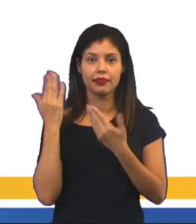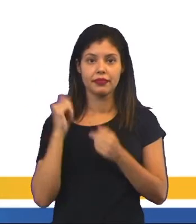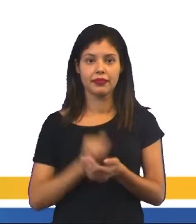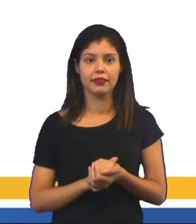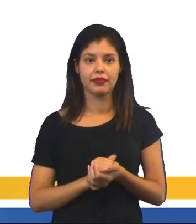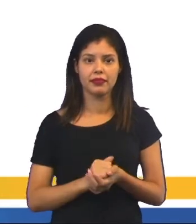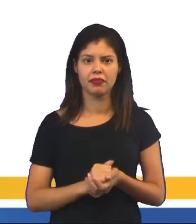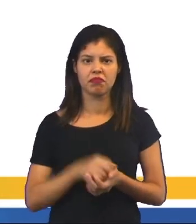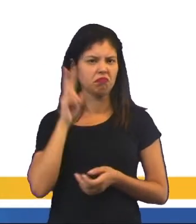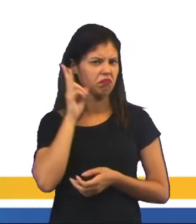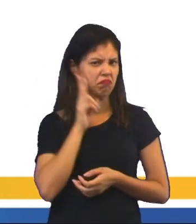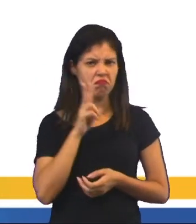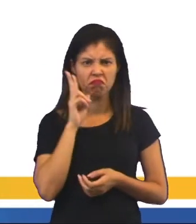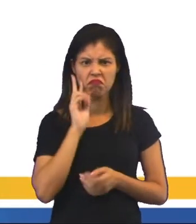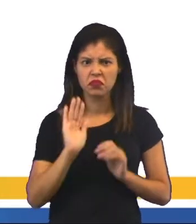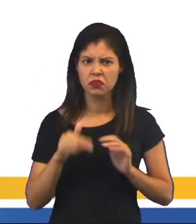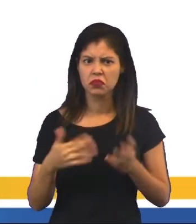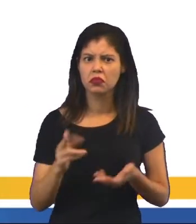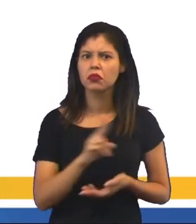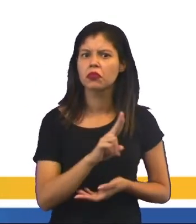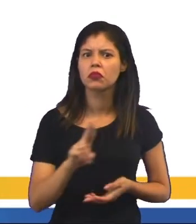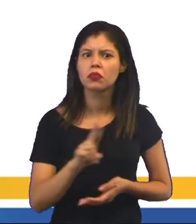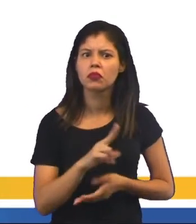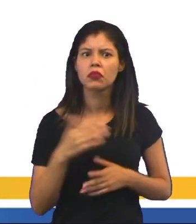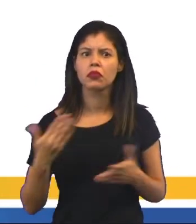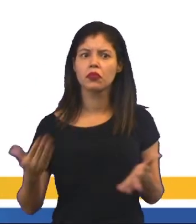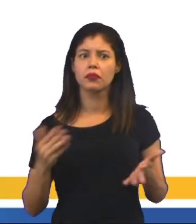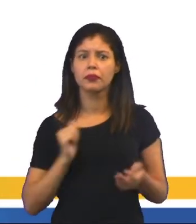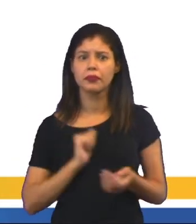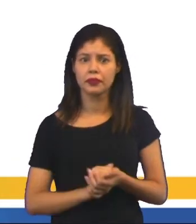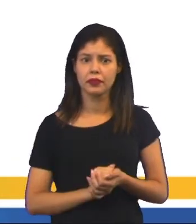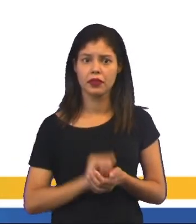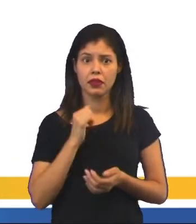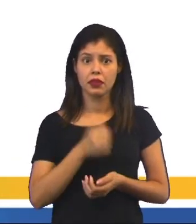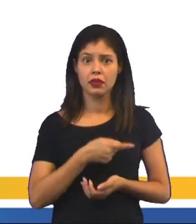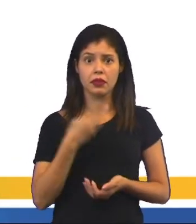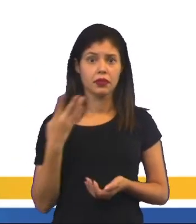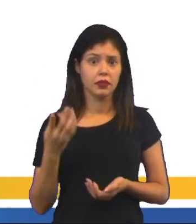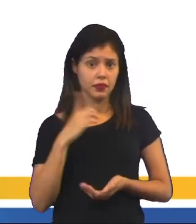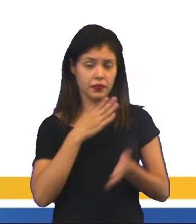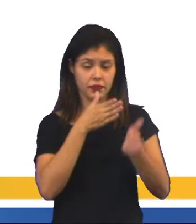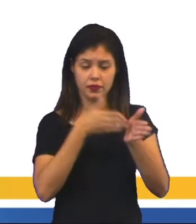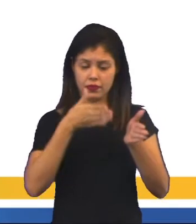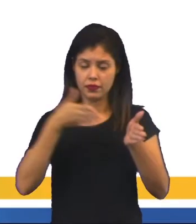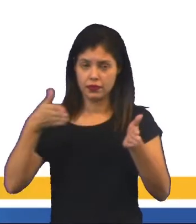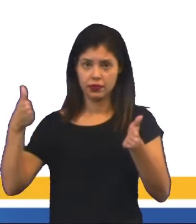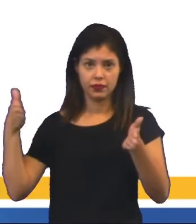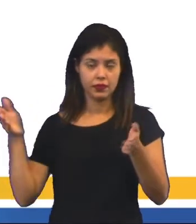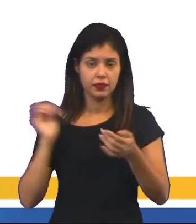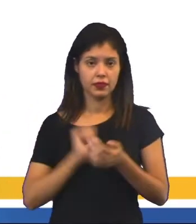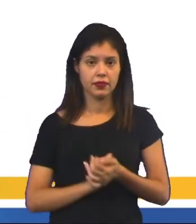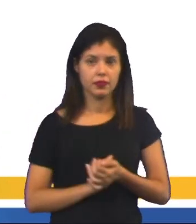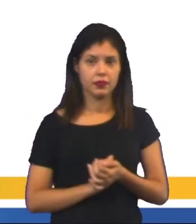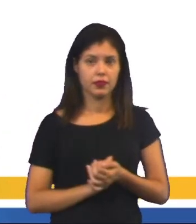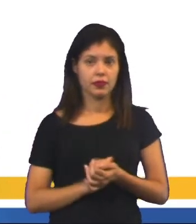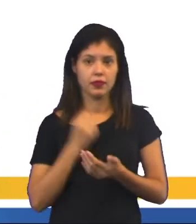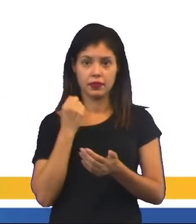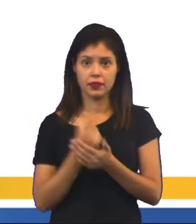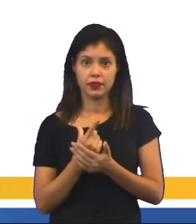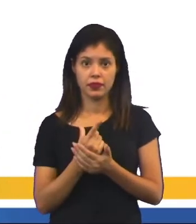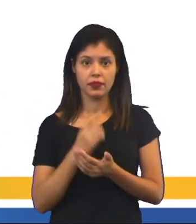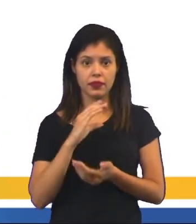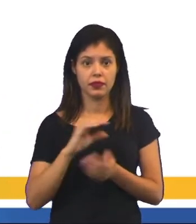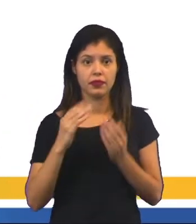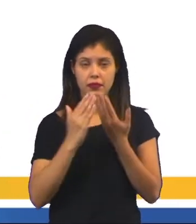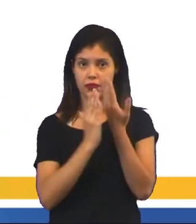você nem se lembra de qual é o nome dele e a série, porque todo telefone tem uma série. Se você vai comprar uma